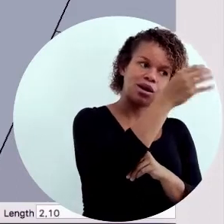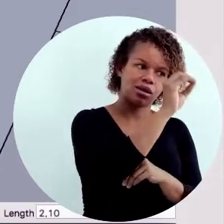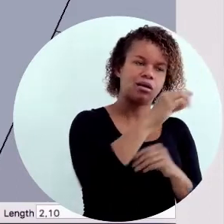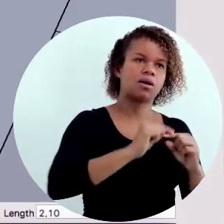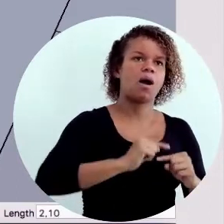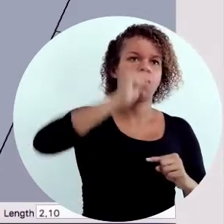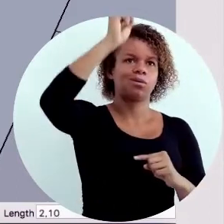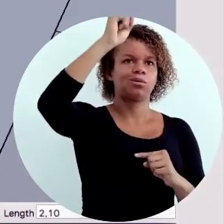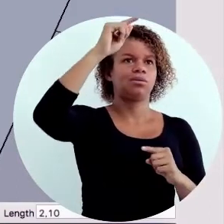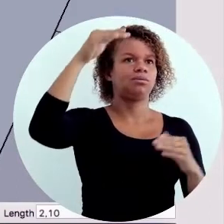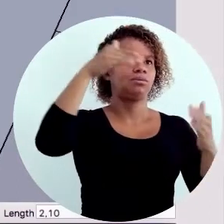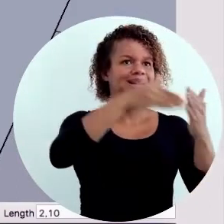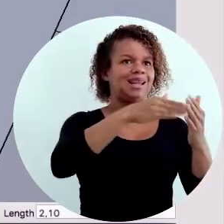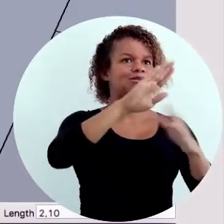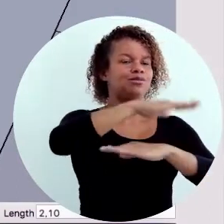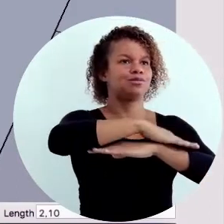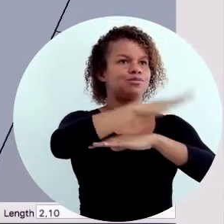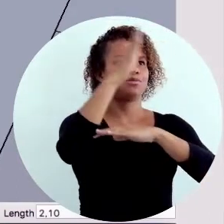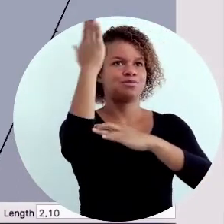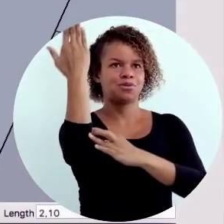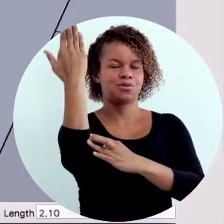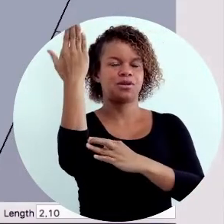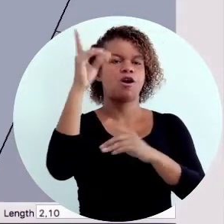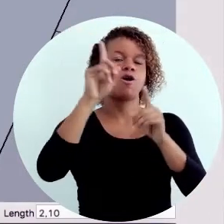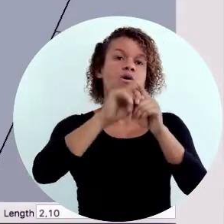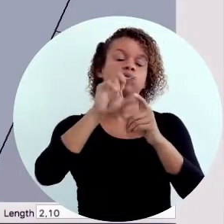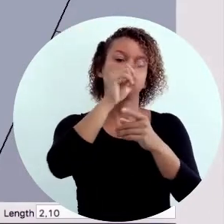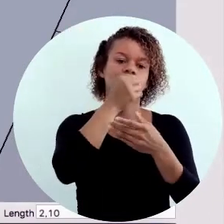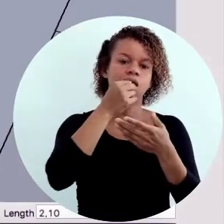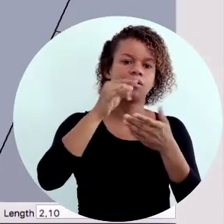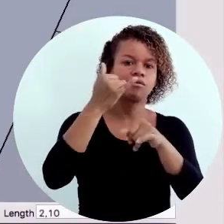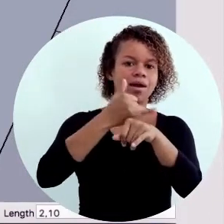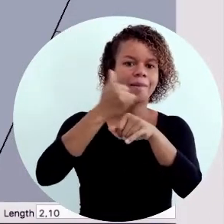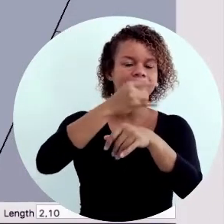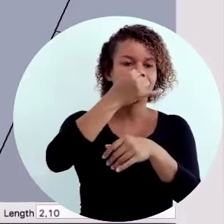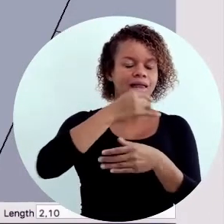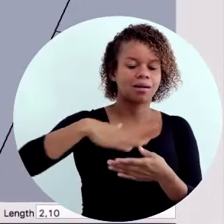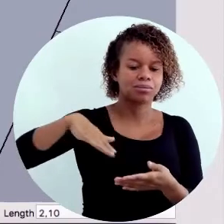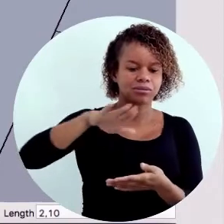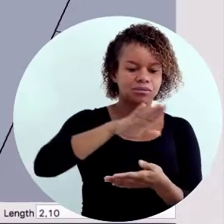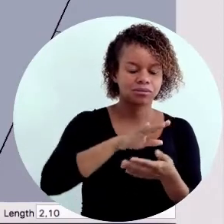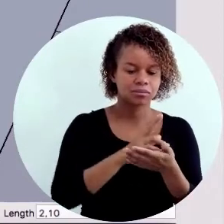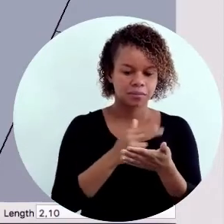Alinhando com a altura final da porta. Vou utilizar o lápis.